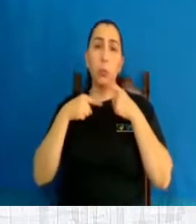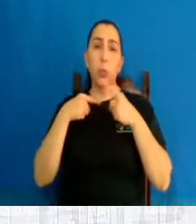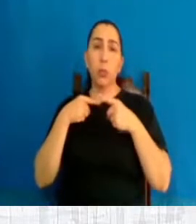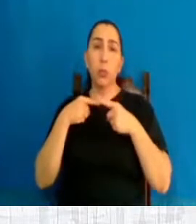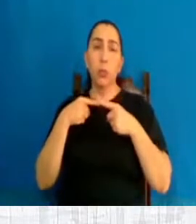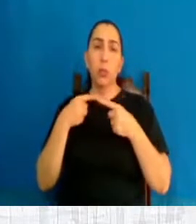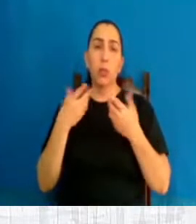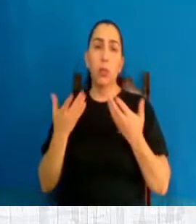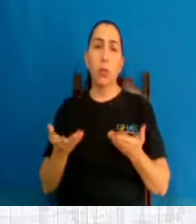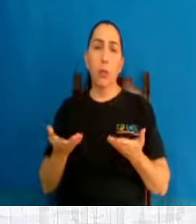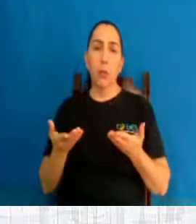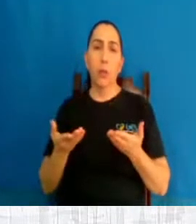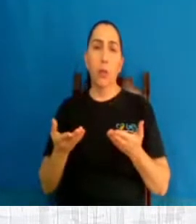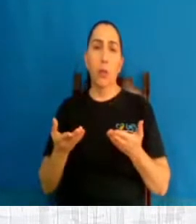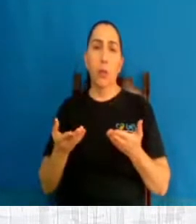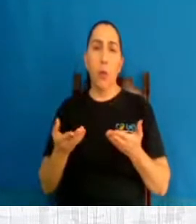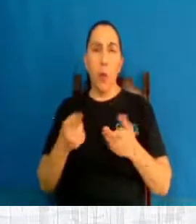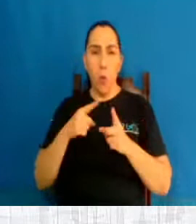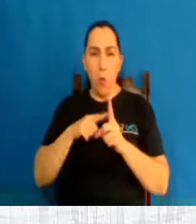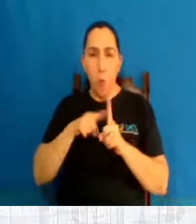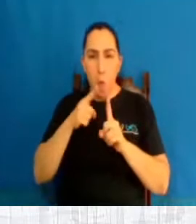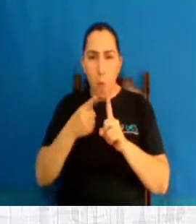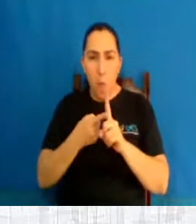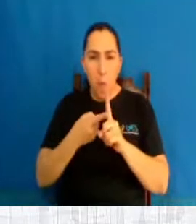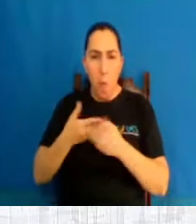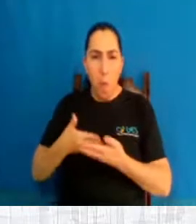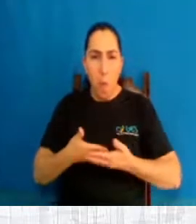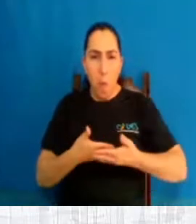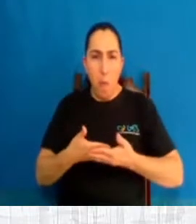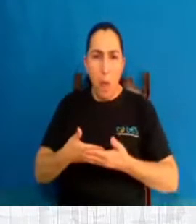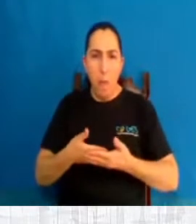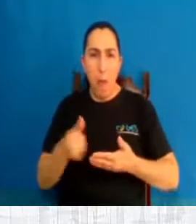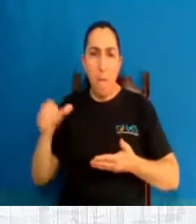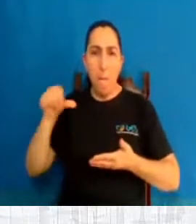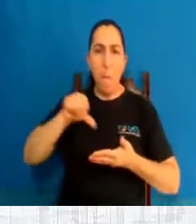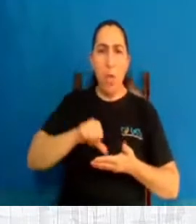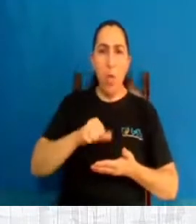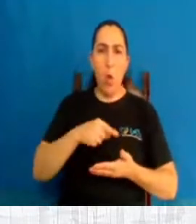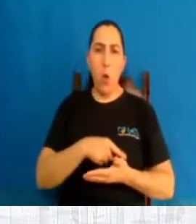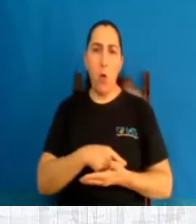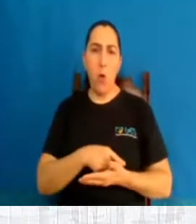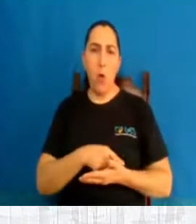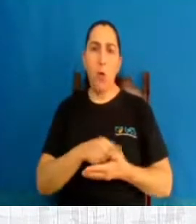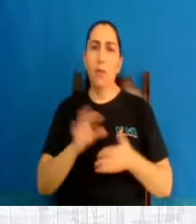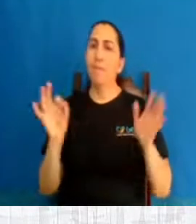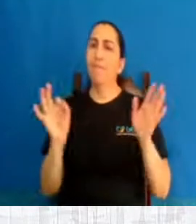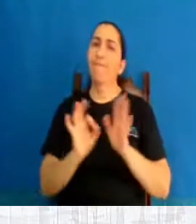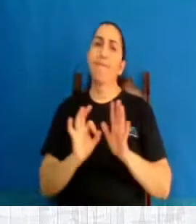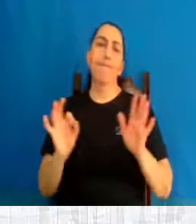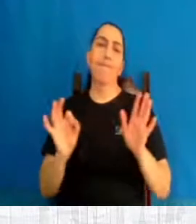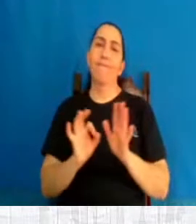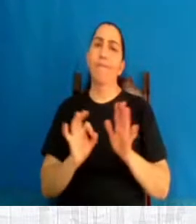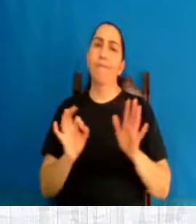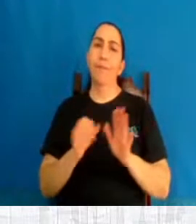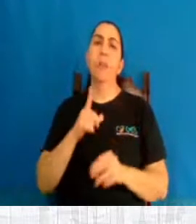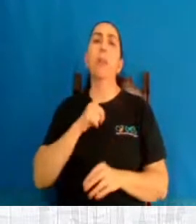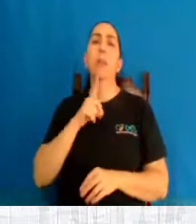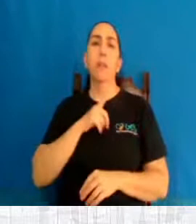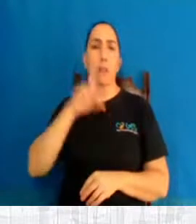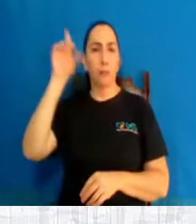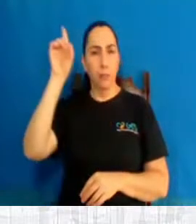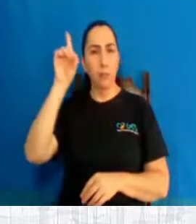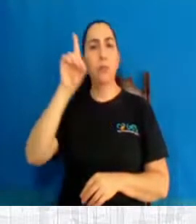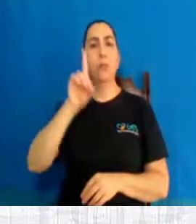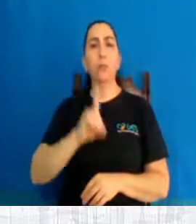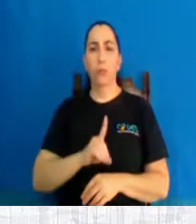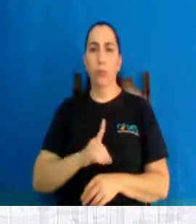beneficia o réu. Seria o bebê pior do que o mais perverso criminoso? Não, ele tem o direito. É o princípio do indube o pró